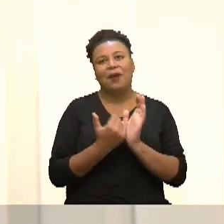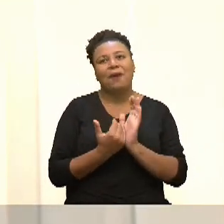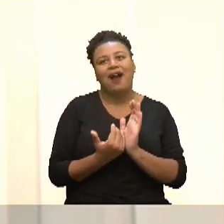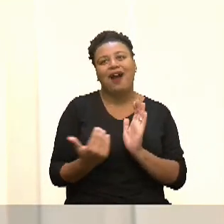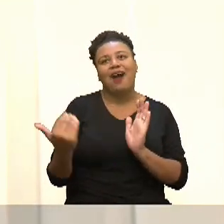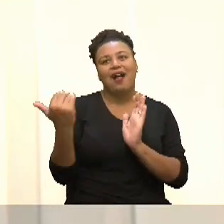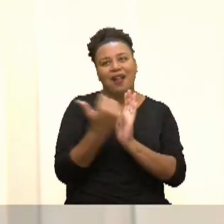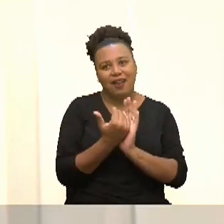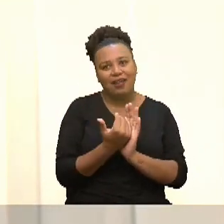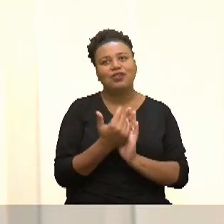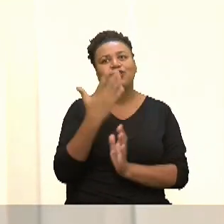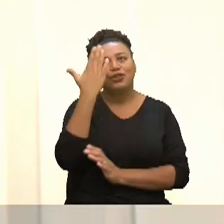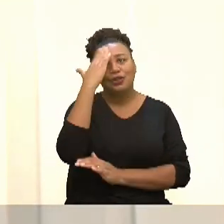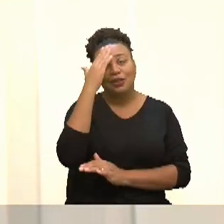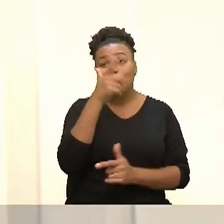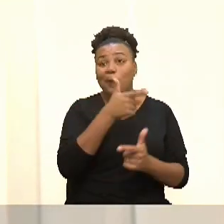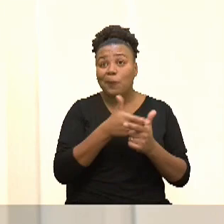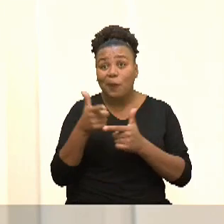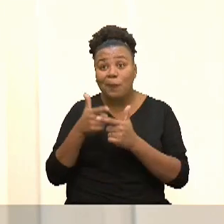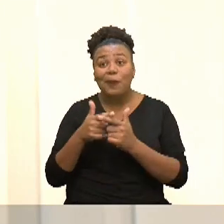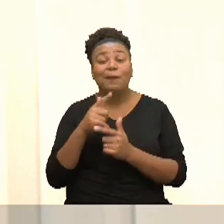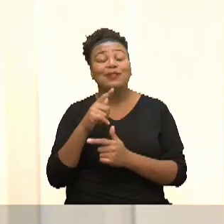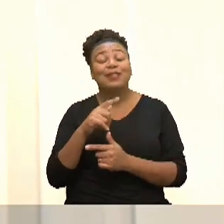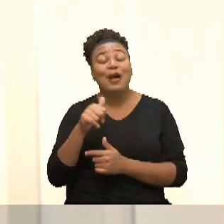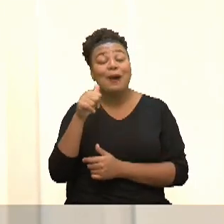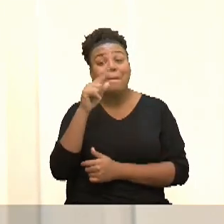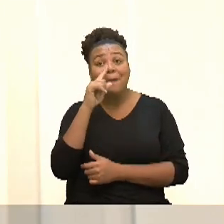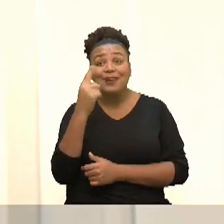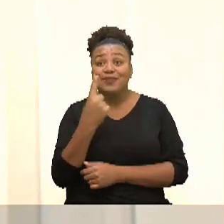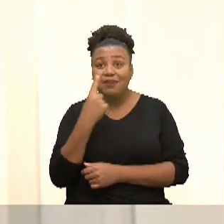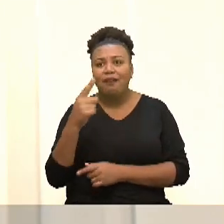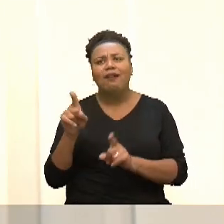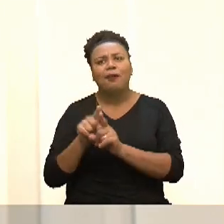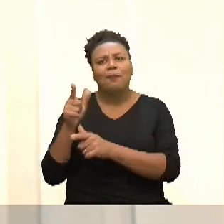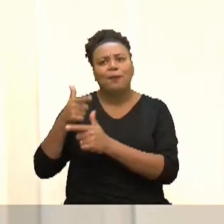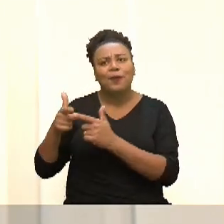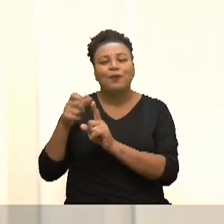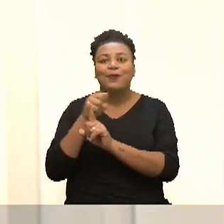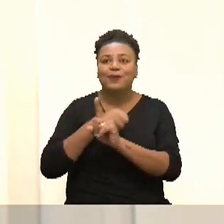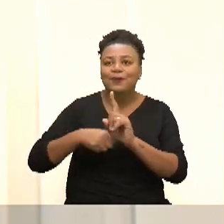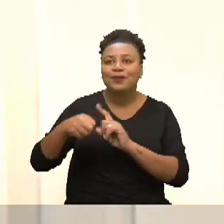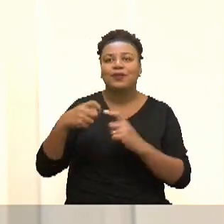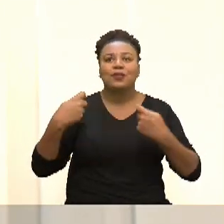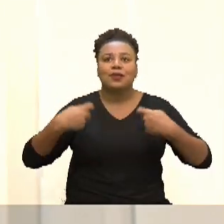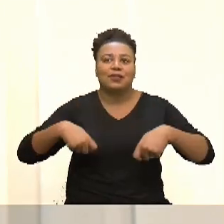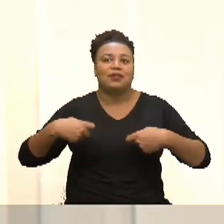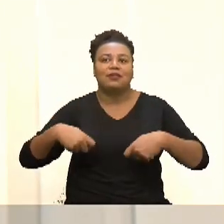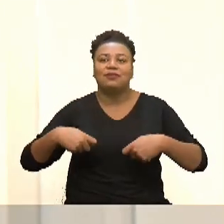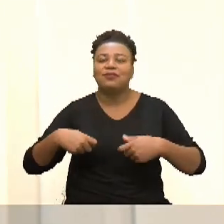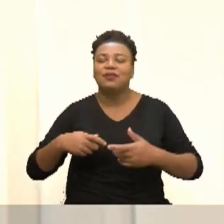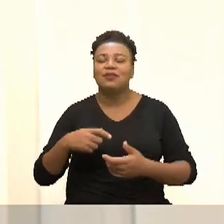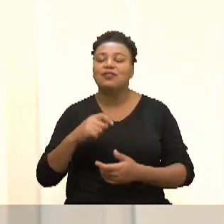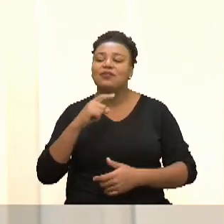de a gente entender a problemática da maternidade solo é uma problemática social que a gente precisa colocar